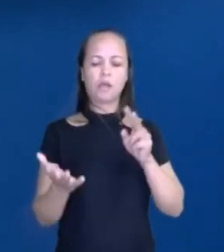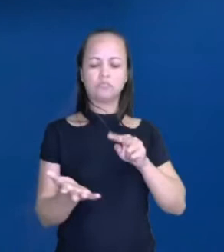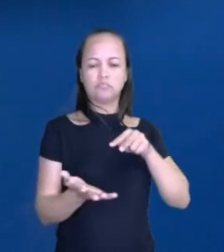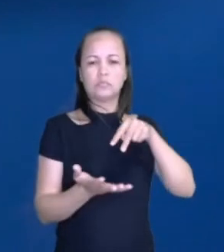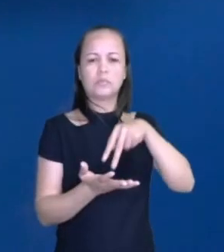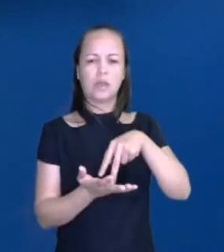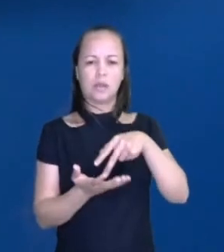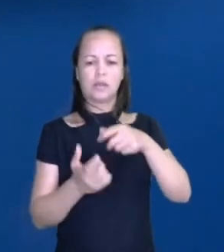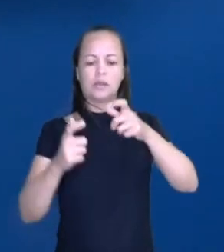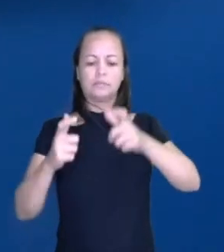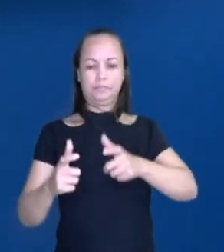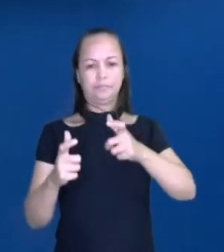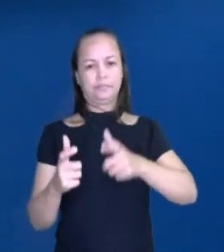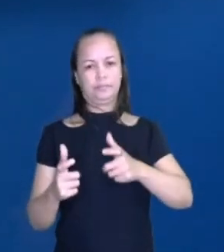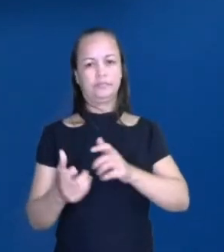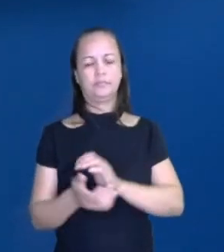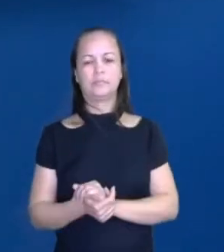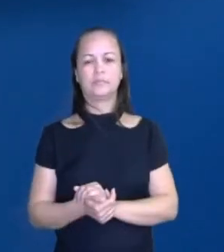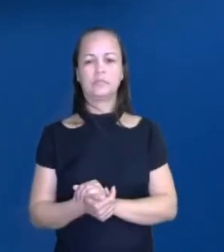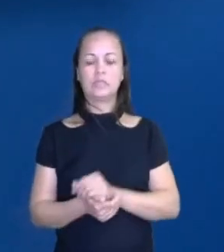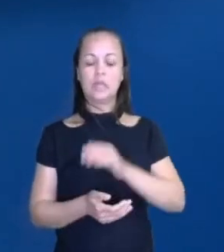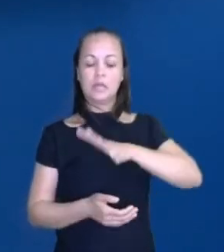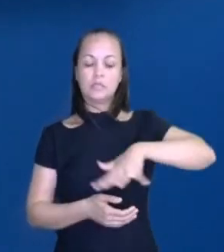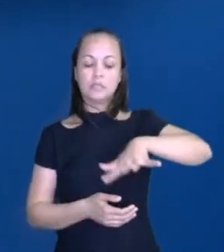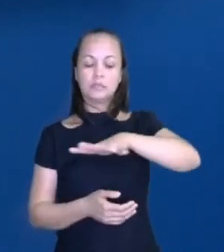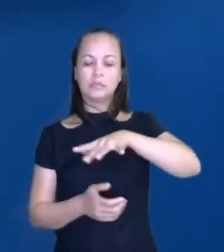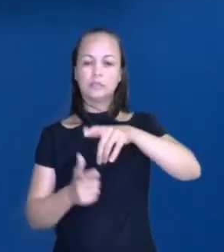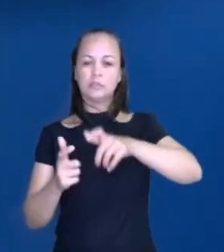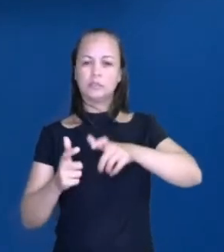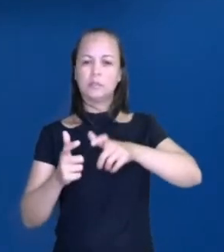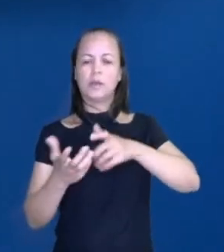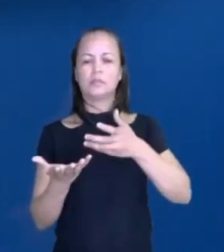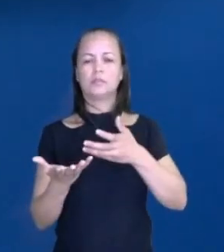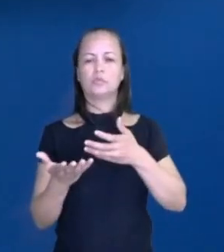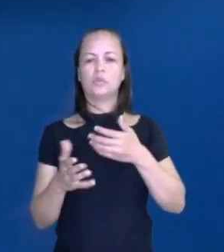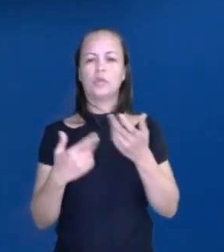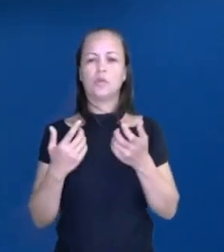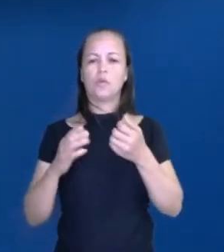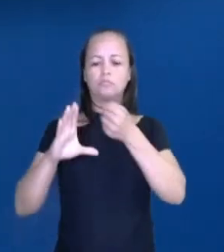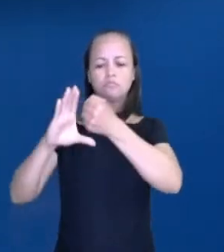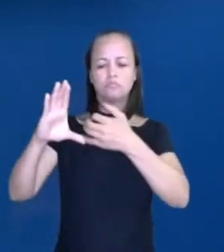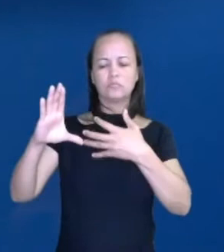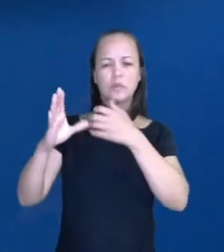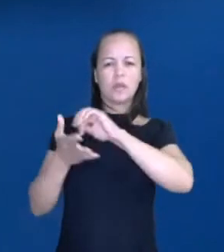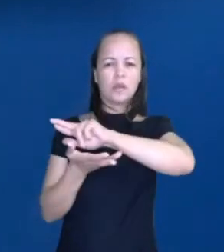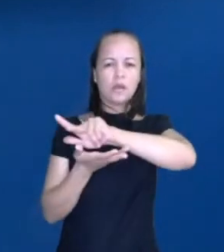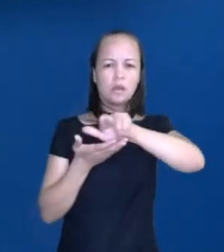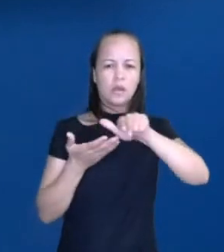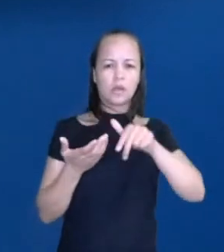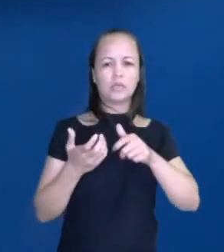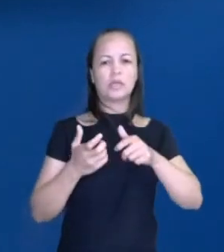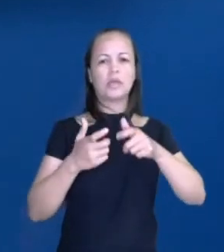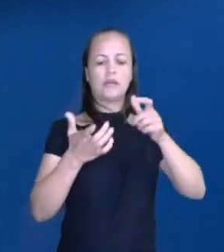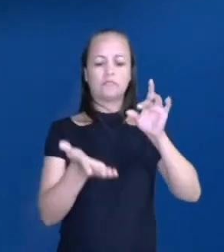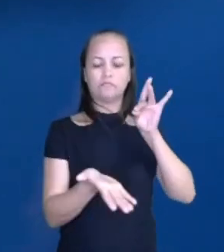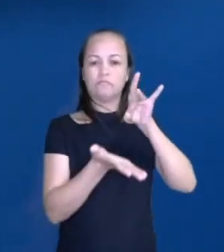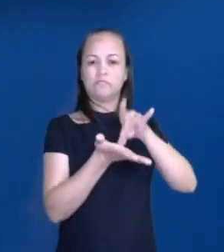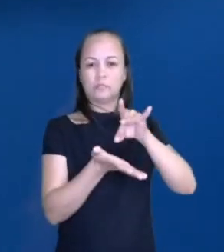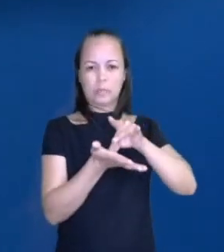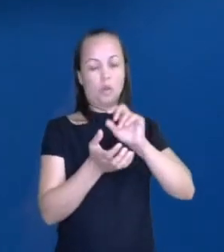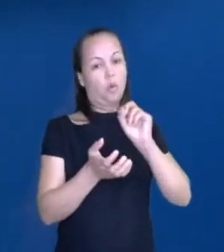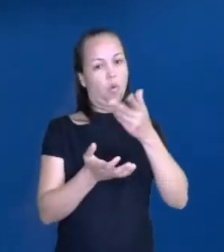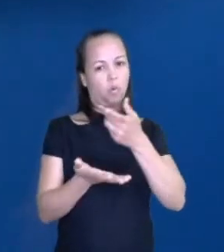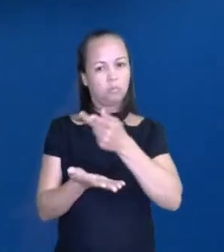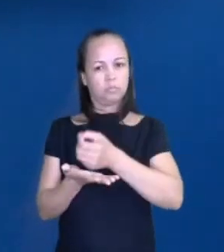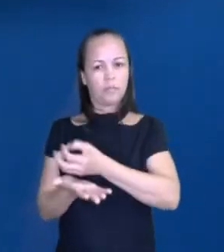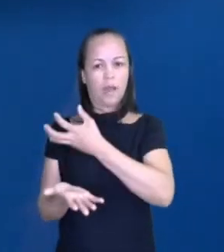aquele espaço. E nesse espaço, eles colocam muitas características, seja um espaço real ou fictício,